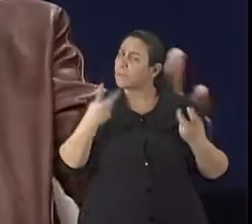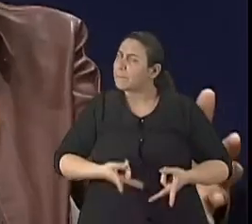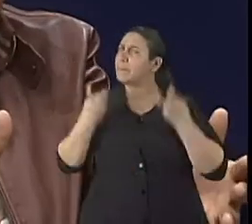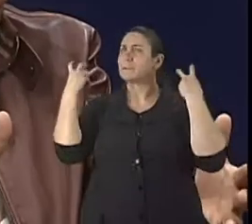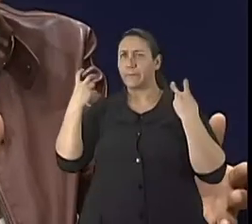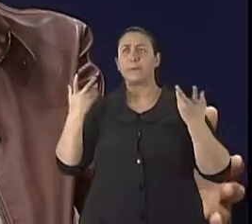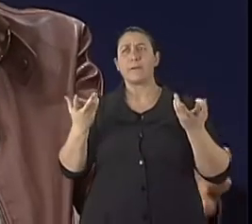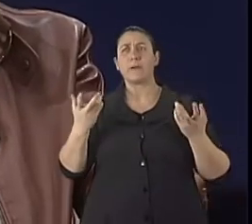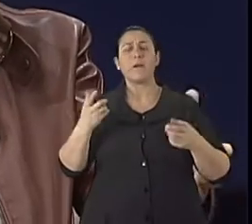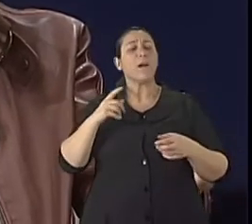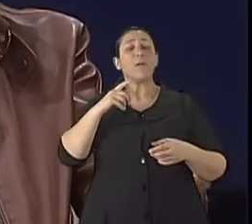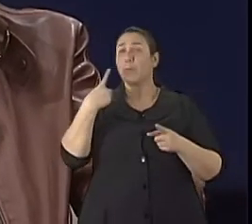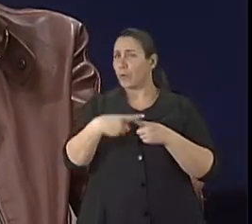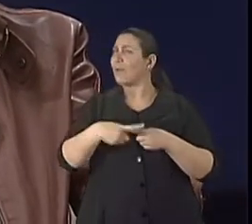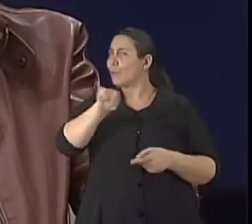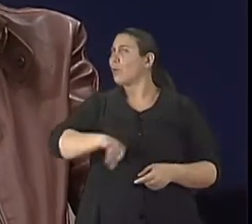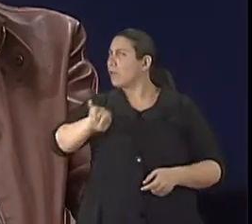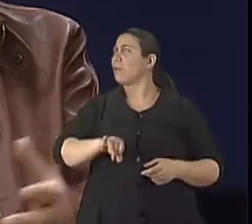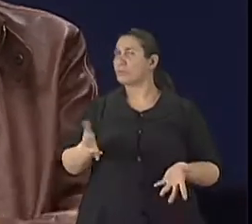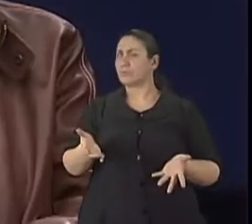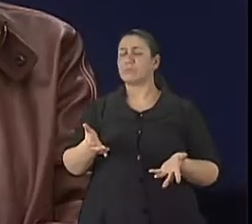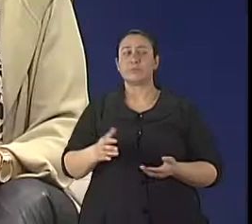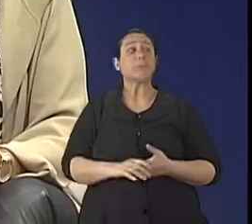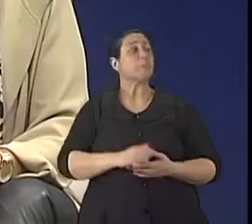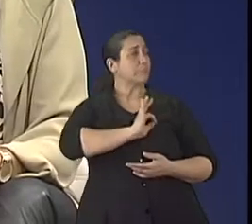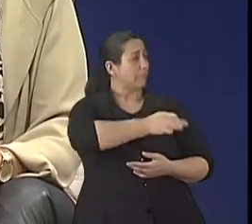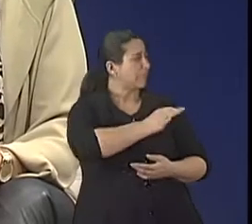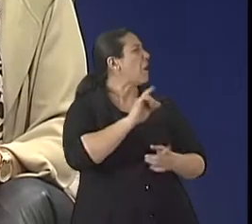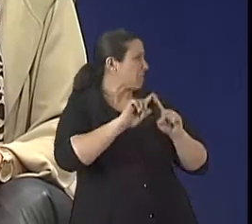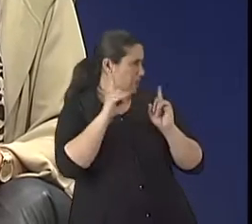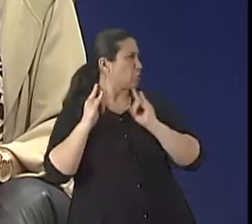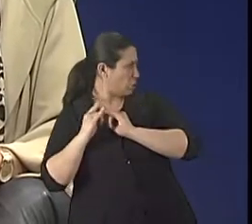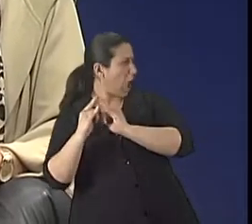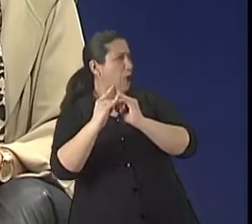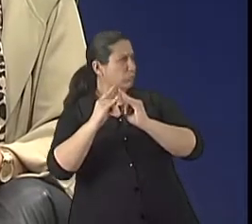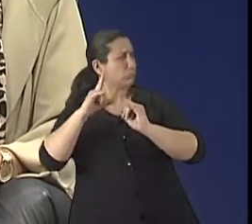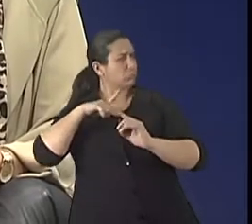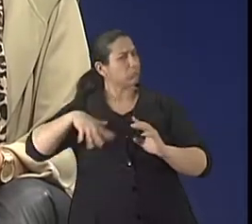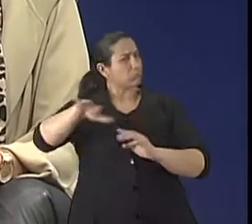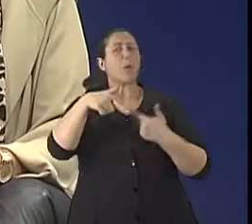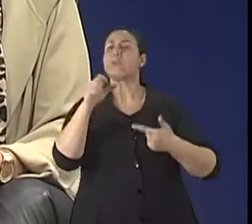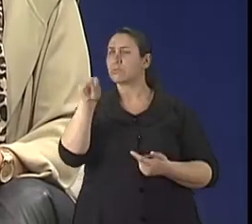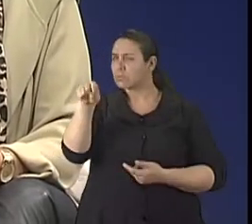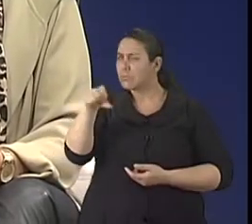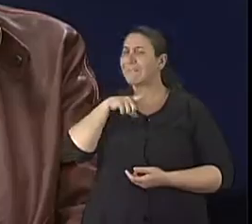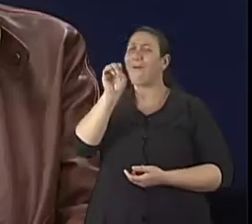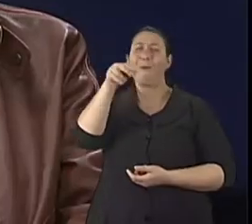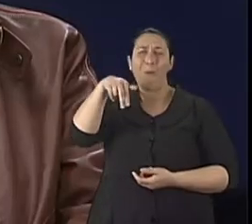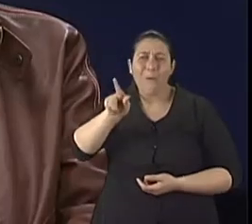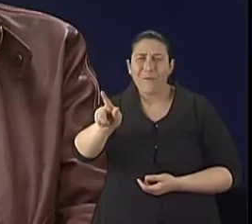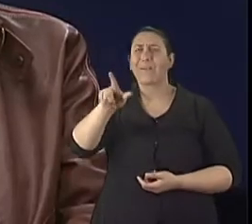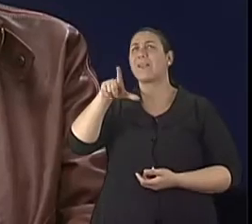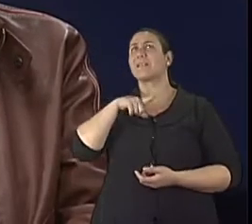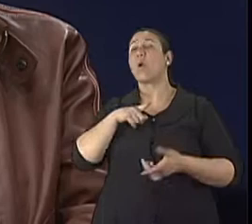vizinho tem que auxiliar o outro. Isso é importante, né? Claro. Mas as entidades também estão nós temos várias ONGs importantes hoje. Hoje